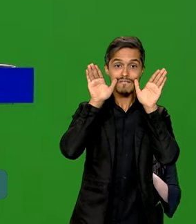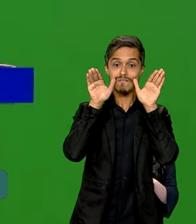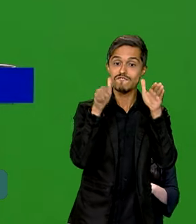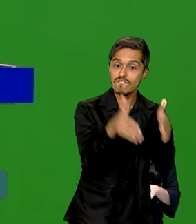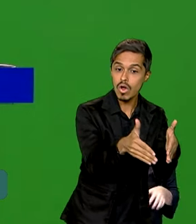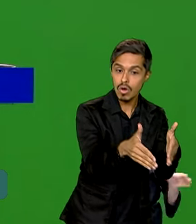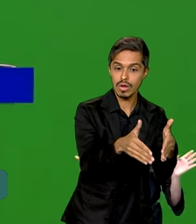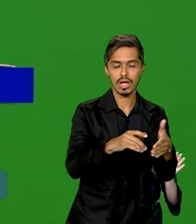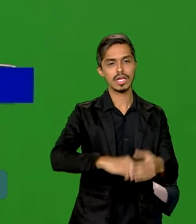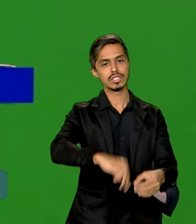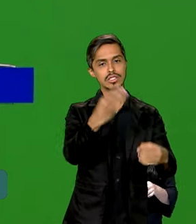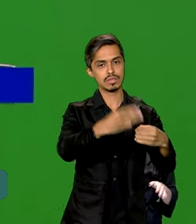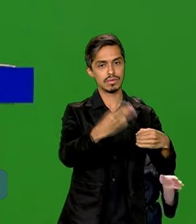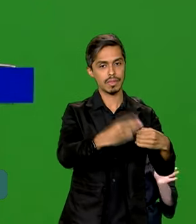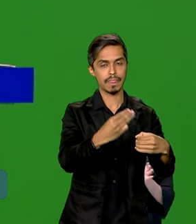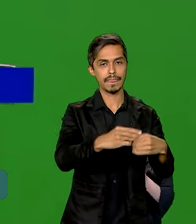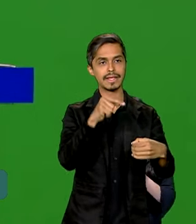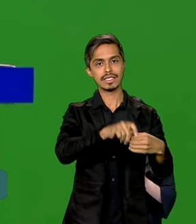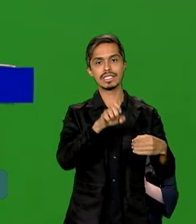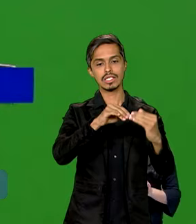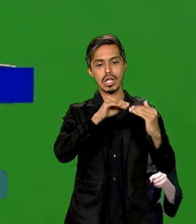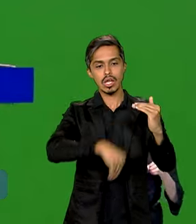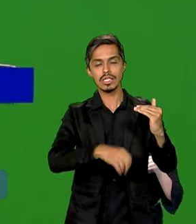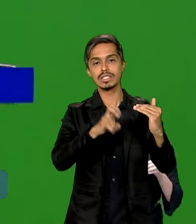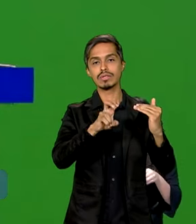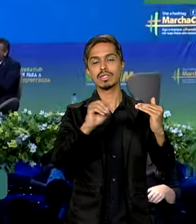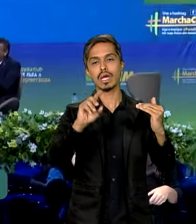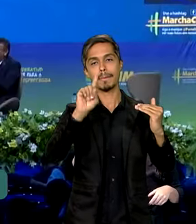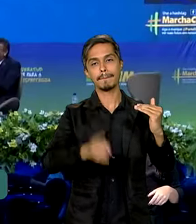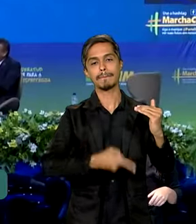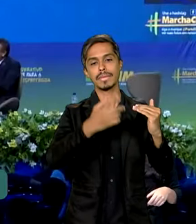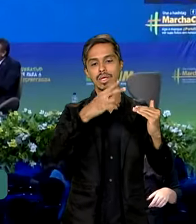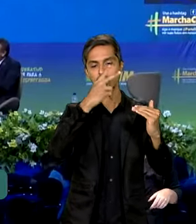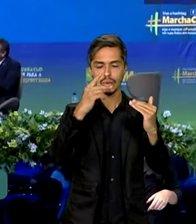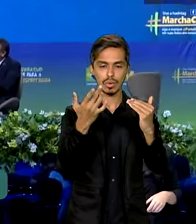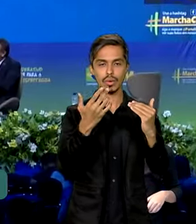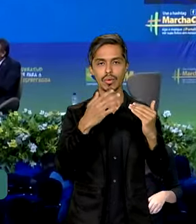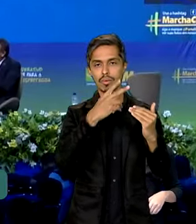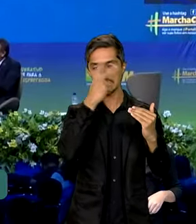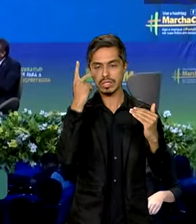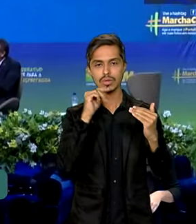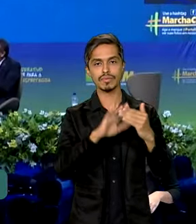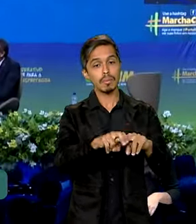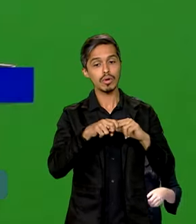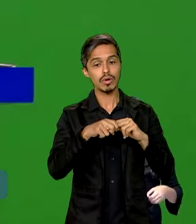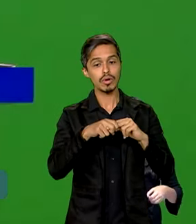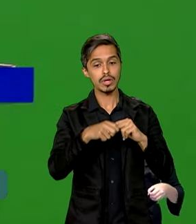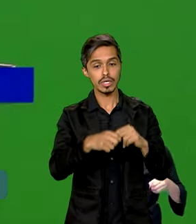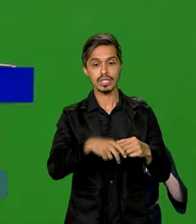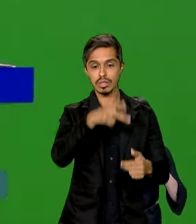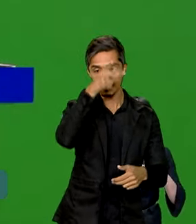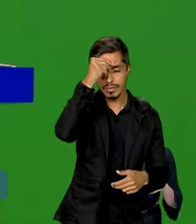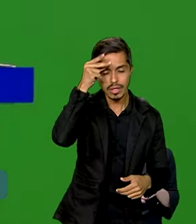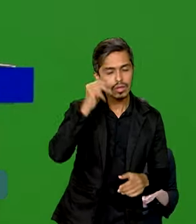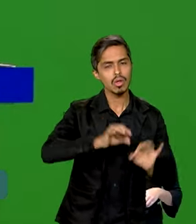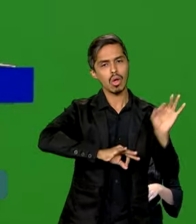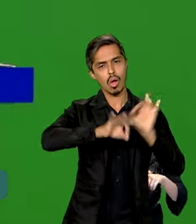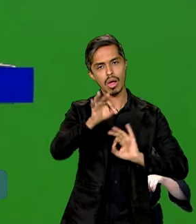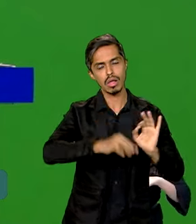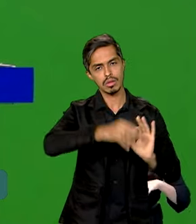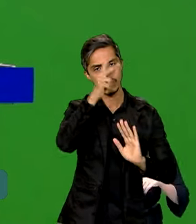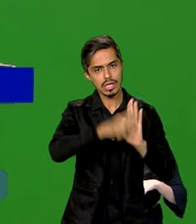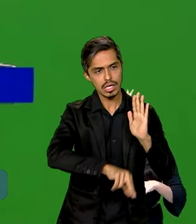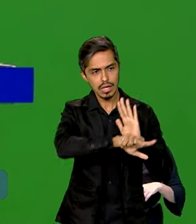Exclusivo para os municípios com menos de 50 mil habitantes. Por isso, prefeitos e prefeitas, preguem os seus projetos,